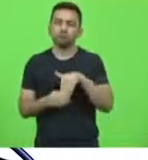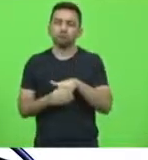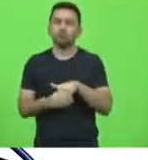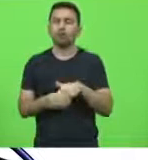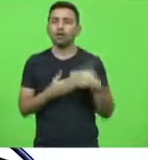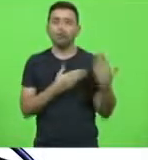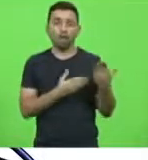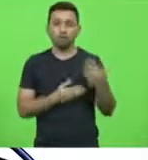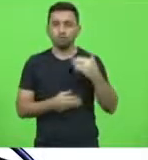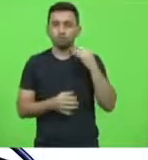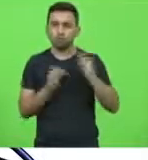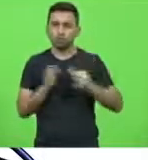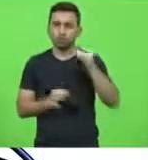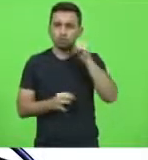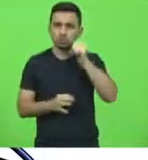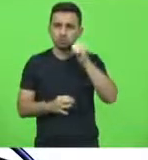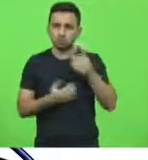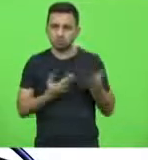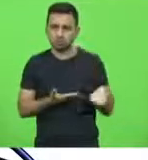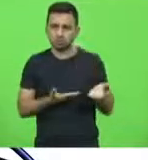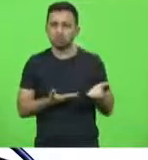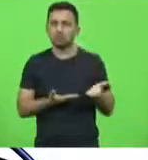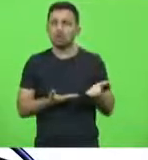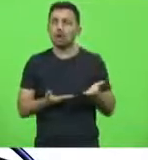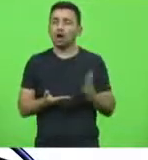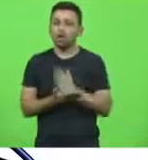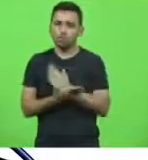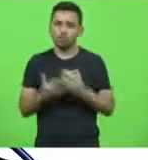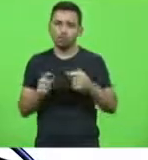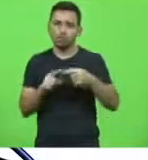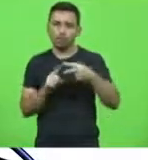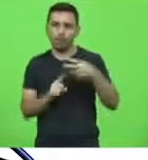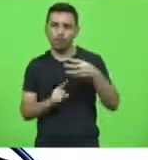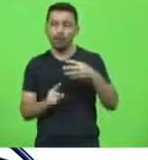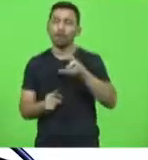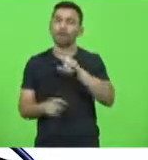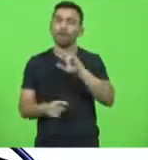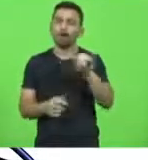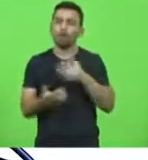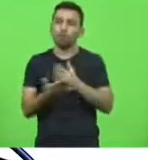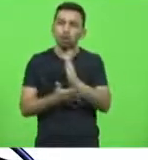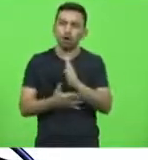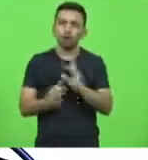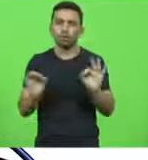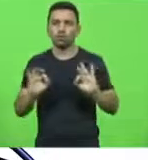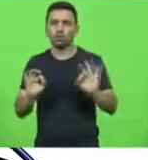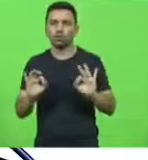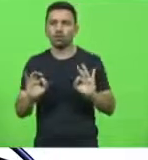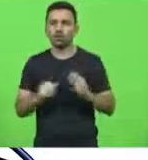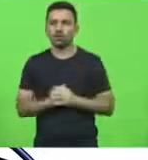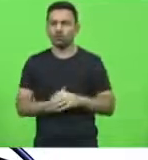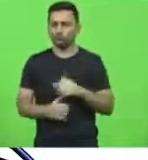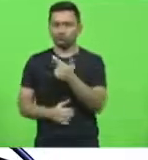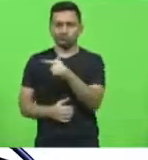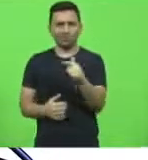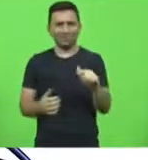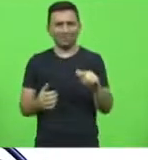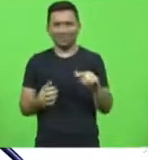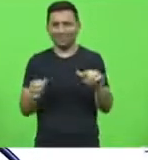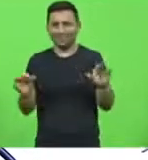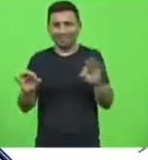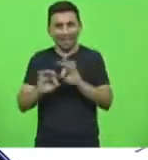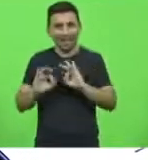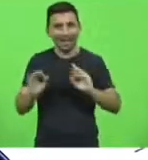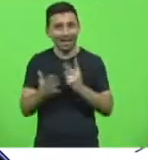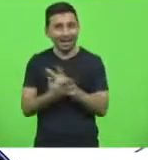determinou algumas medidas e nós vamos aprovar ou não. Ponto final. Não nada de irregular, nada controverso acontecendo. Só queria